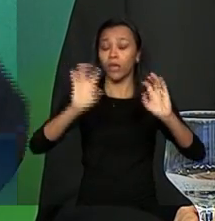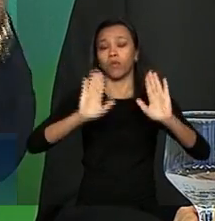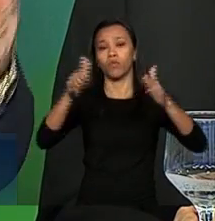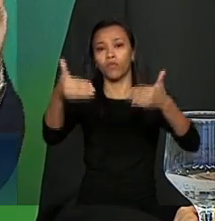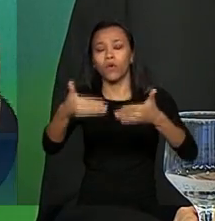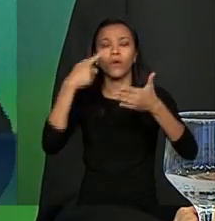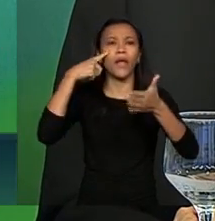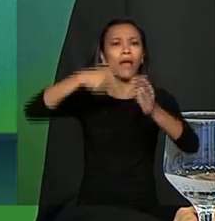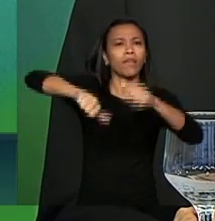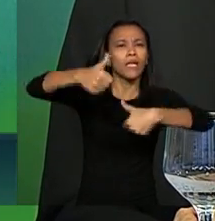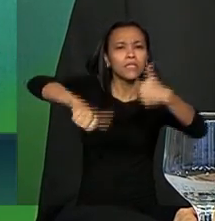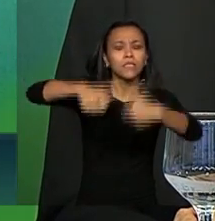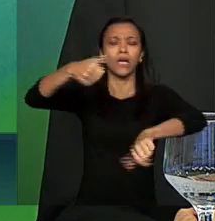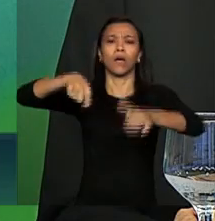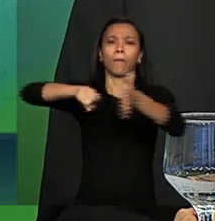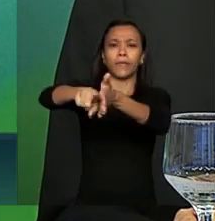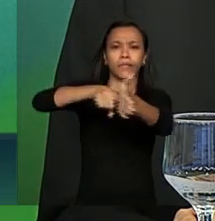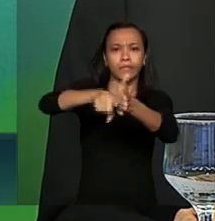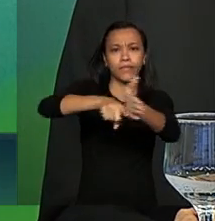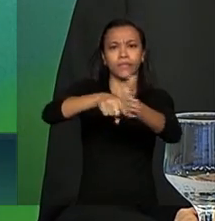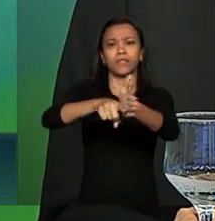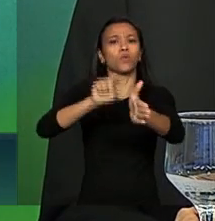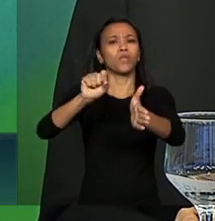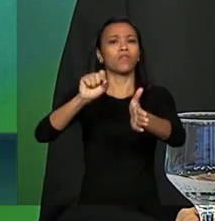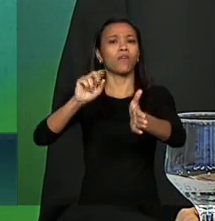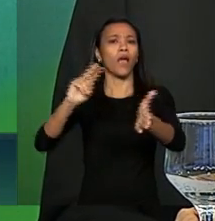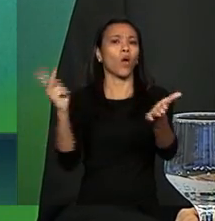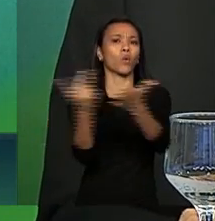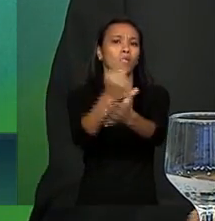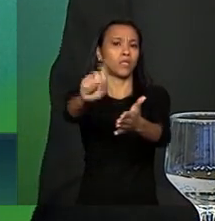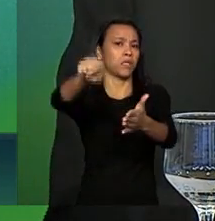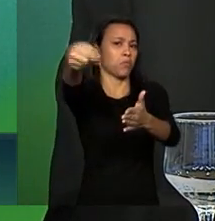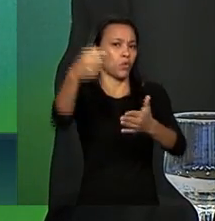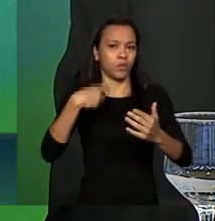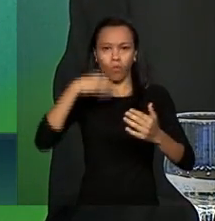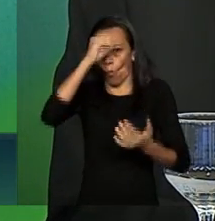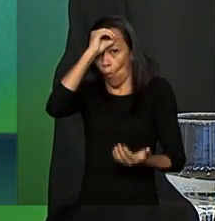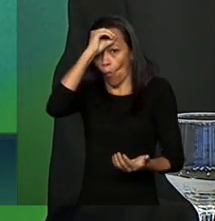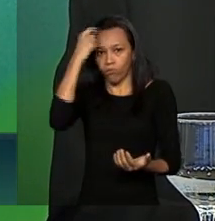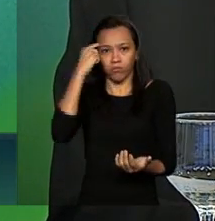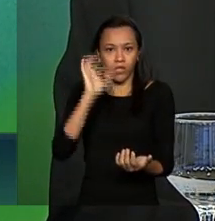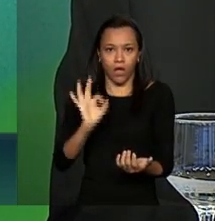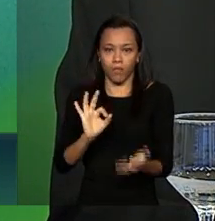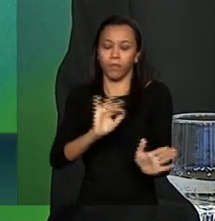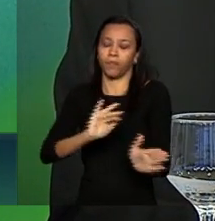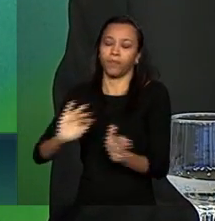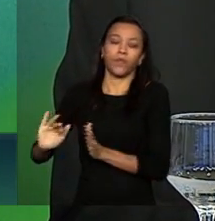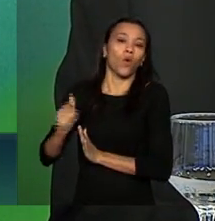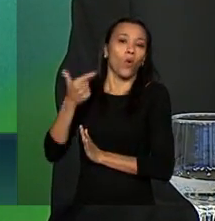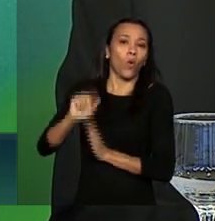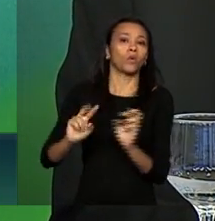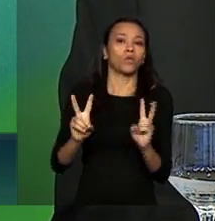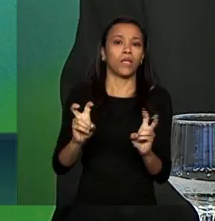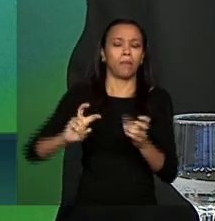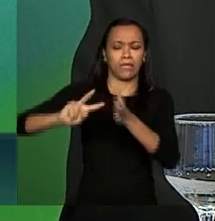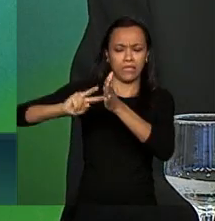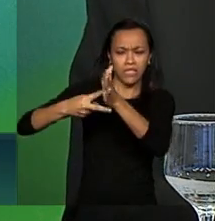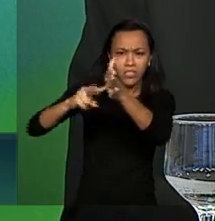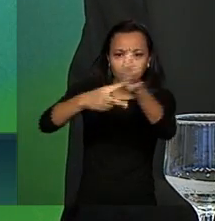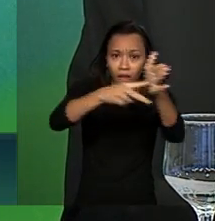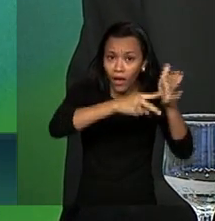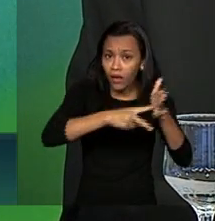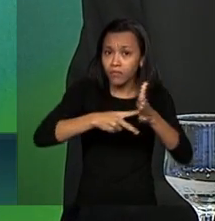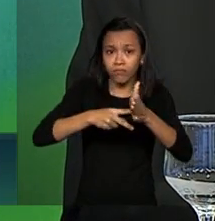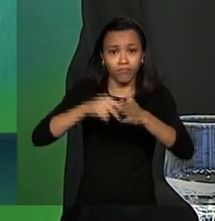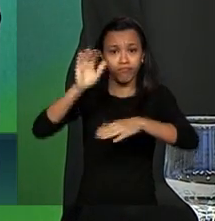o que vai sair lá na frente nós não sabemos sobre as centrais nós não temos ingerência nas centrais elas tem